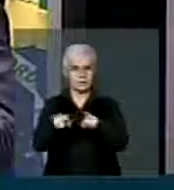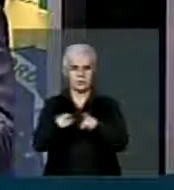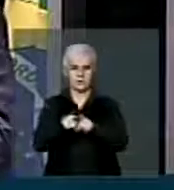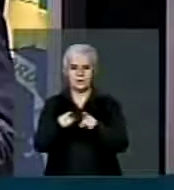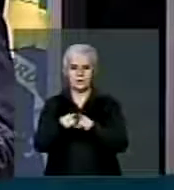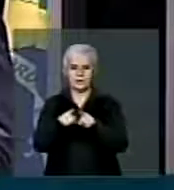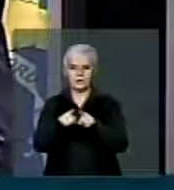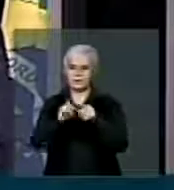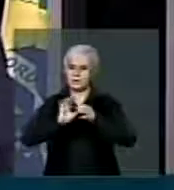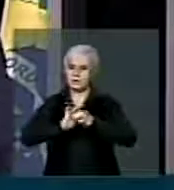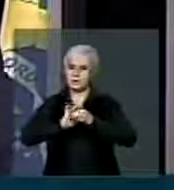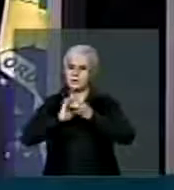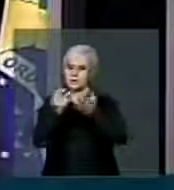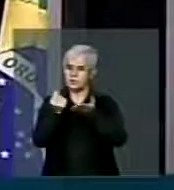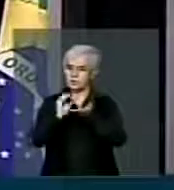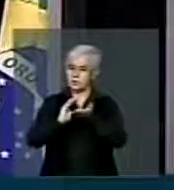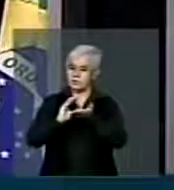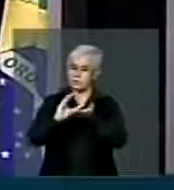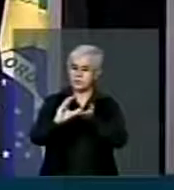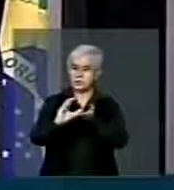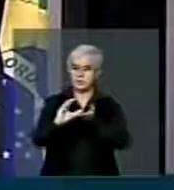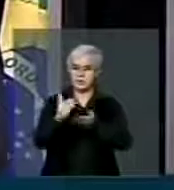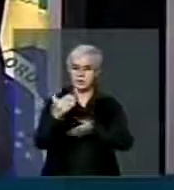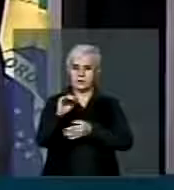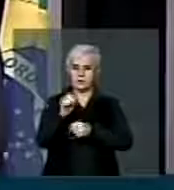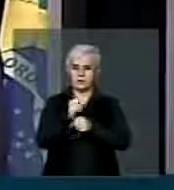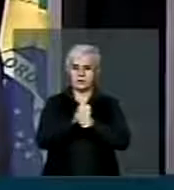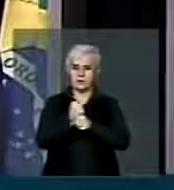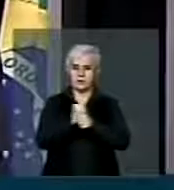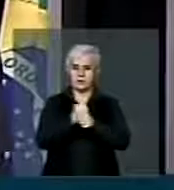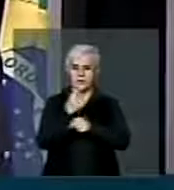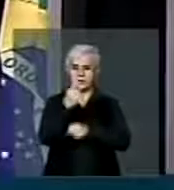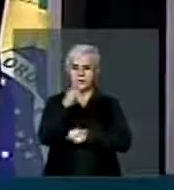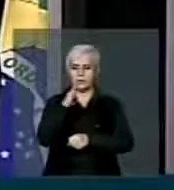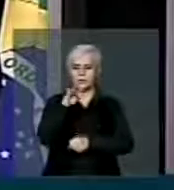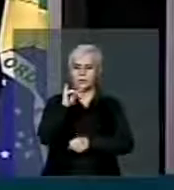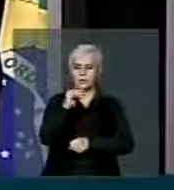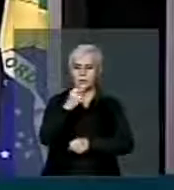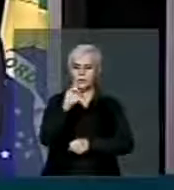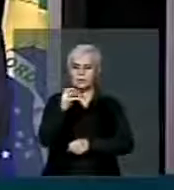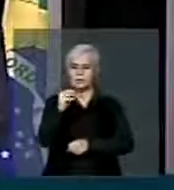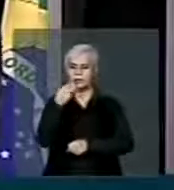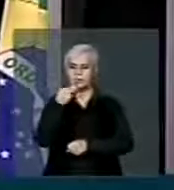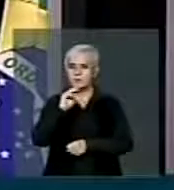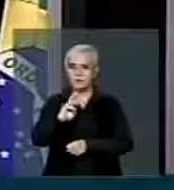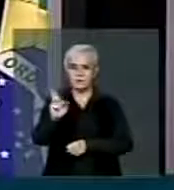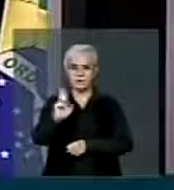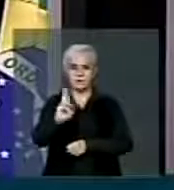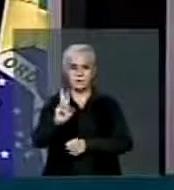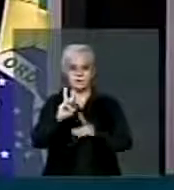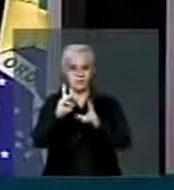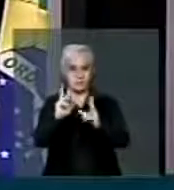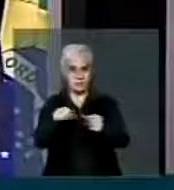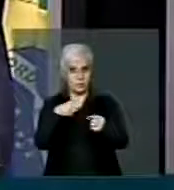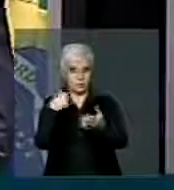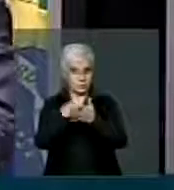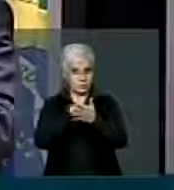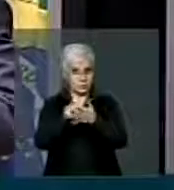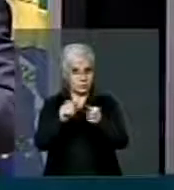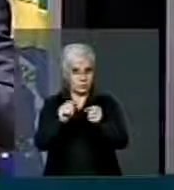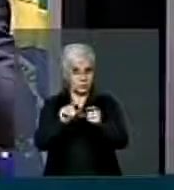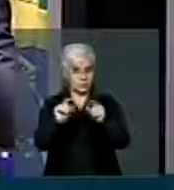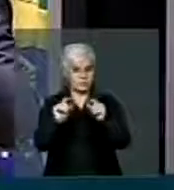de viabilizar os recursos em 10 anos de 1 trilhão e 200 bilhões de reais. Vamos fazer o quê?